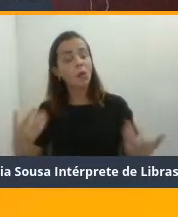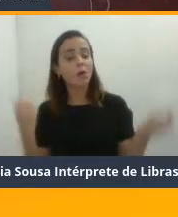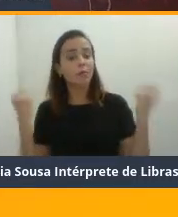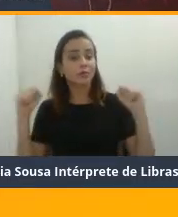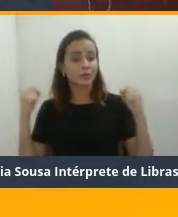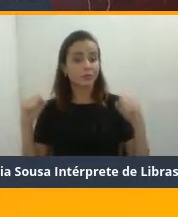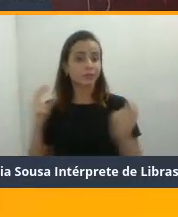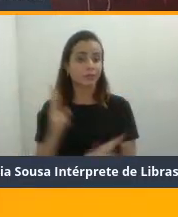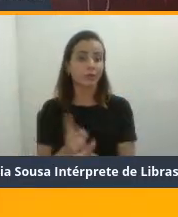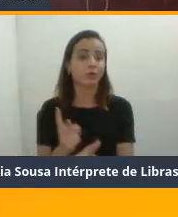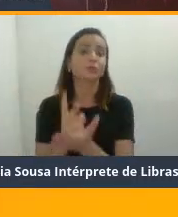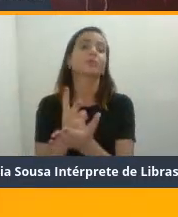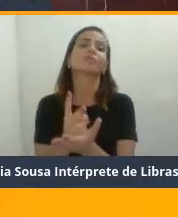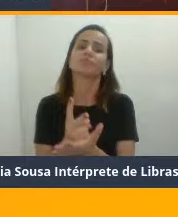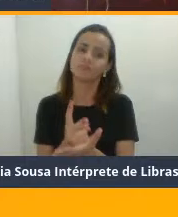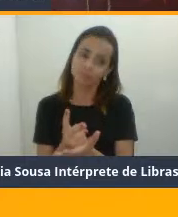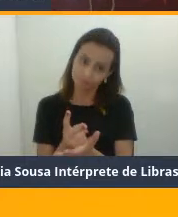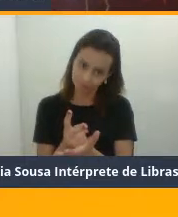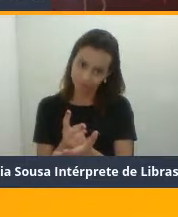continuidade, ou seja,